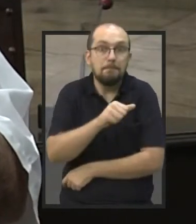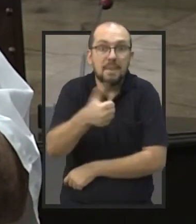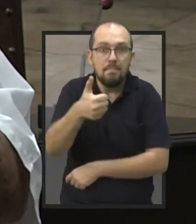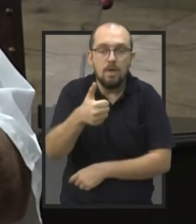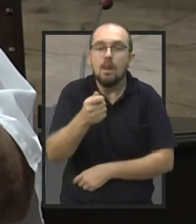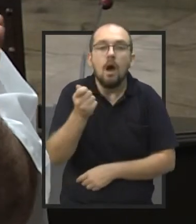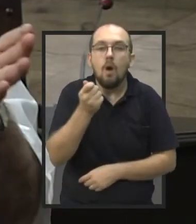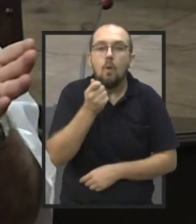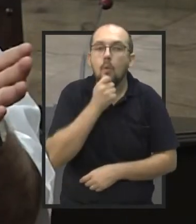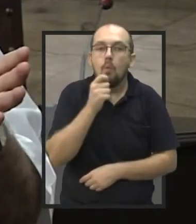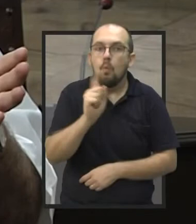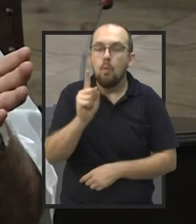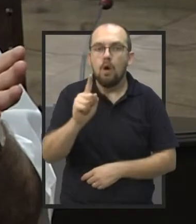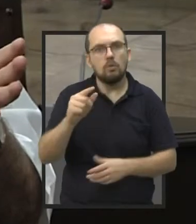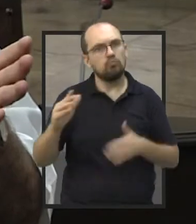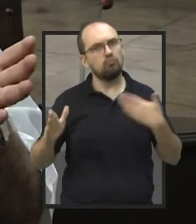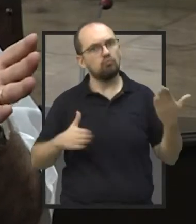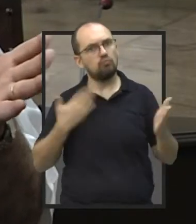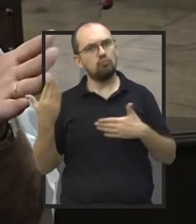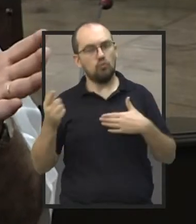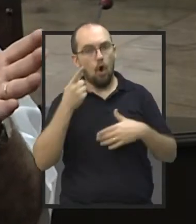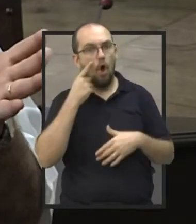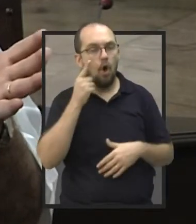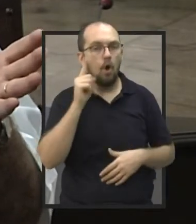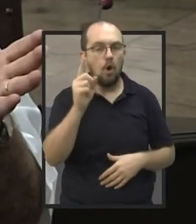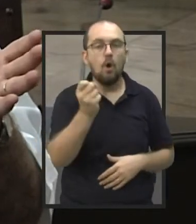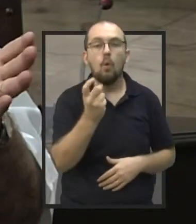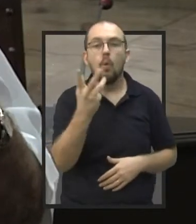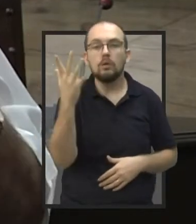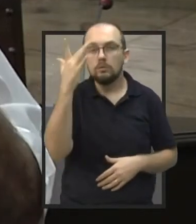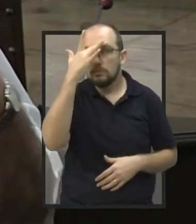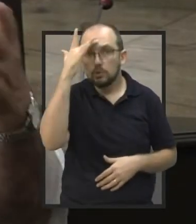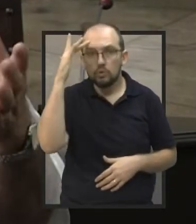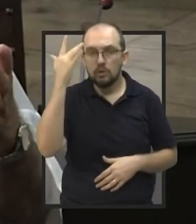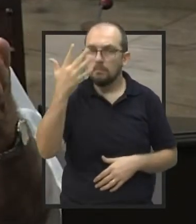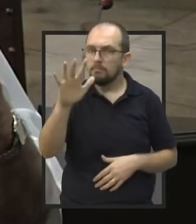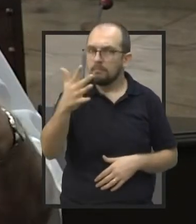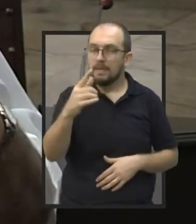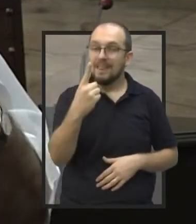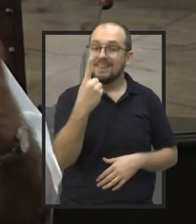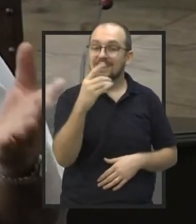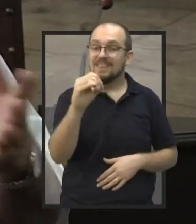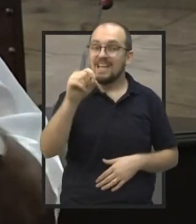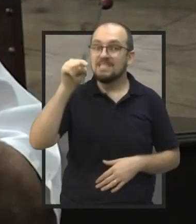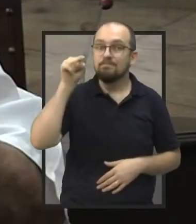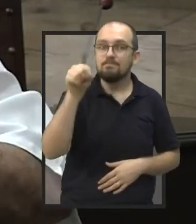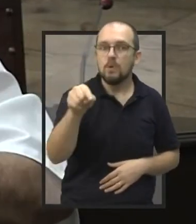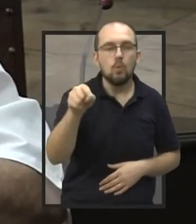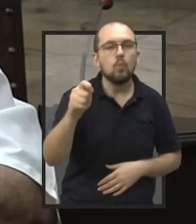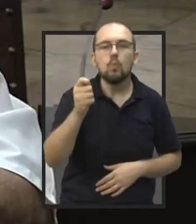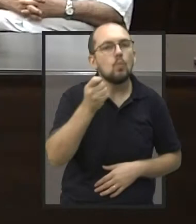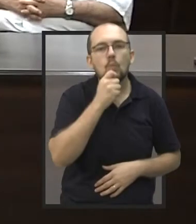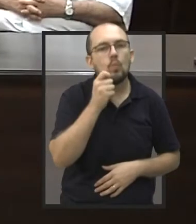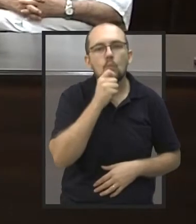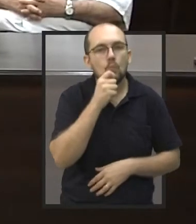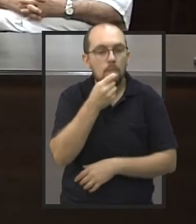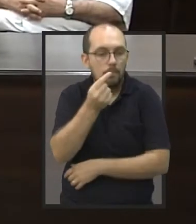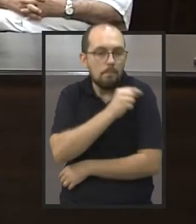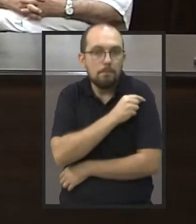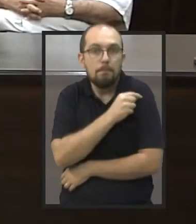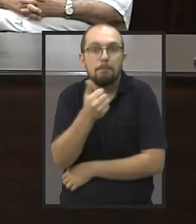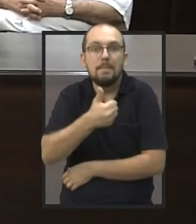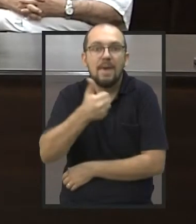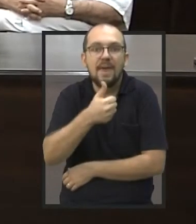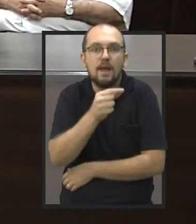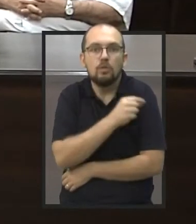ficar, assim, assustadas. Praticamente, mais de 10 mil pessoas não foram tomar a primeira dose. E aí, esse